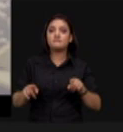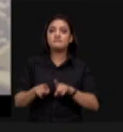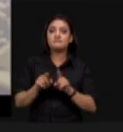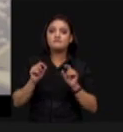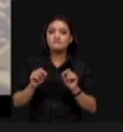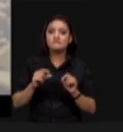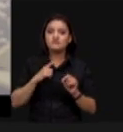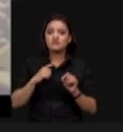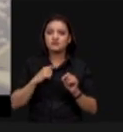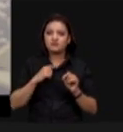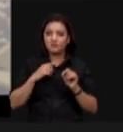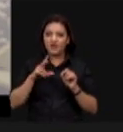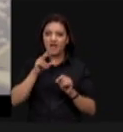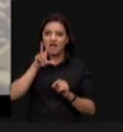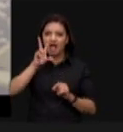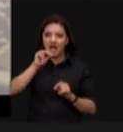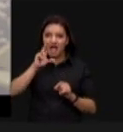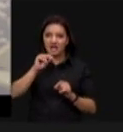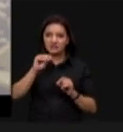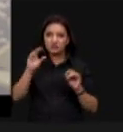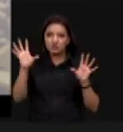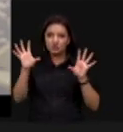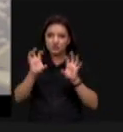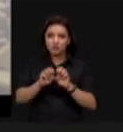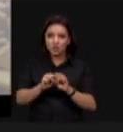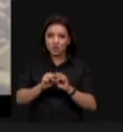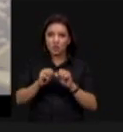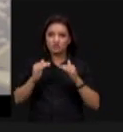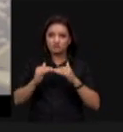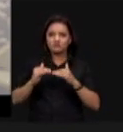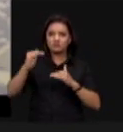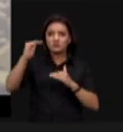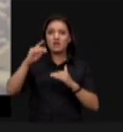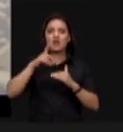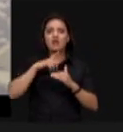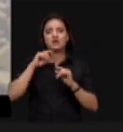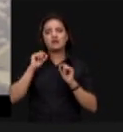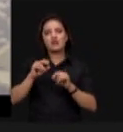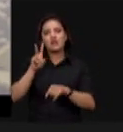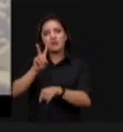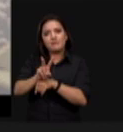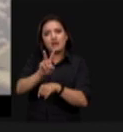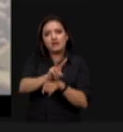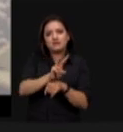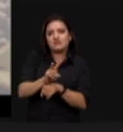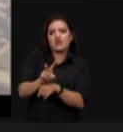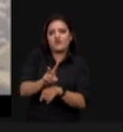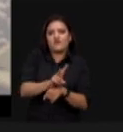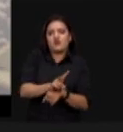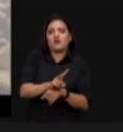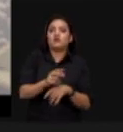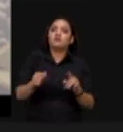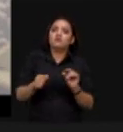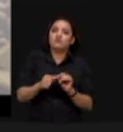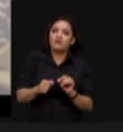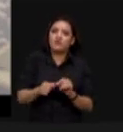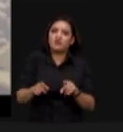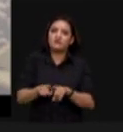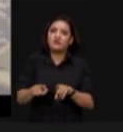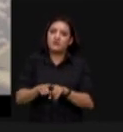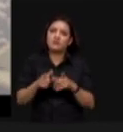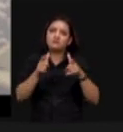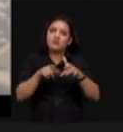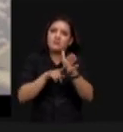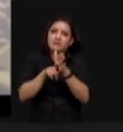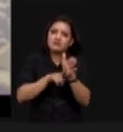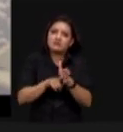mais escuras. São áreas preservadas por causa da tecnologia incorporada pelos produtores brasileiros, gerada nos órgãos de pesquisa